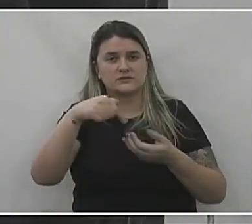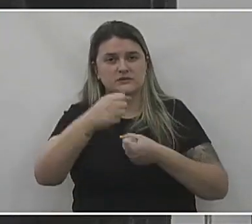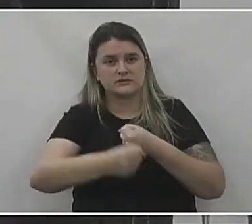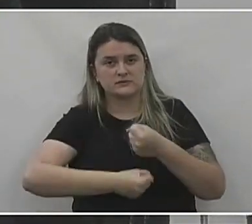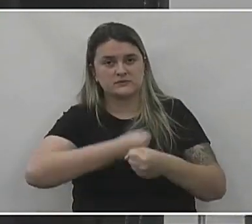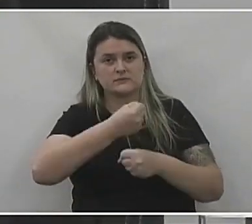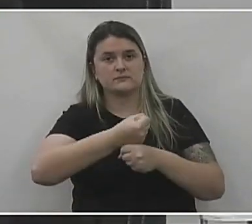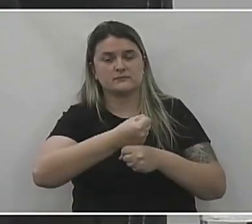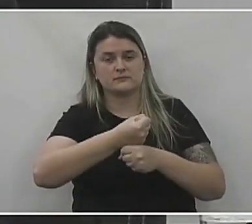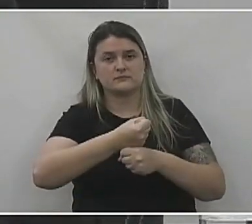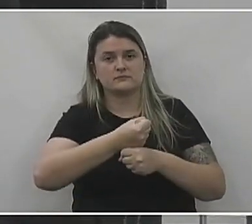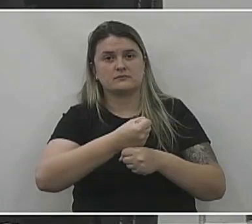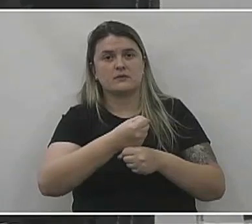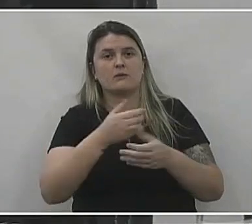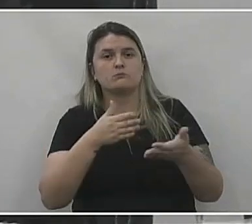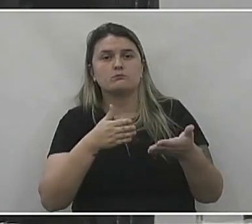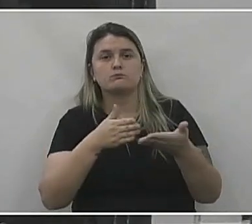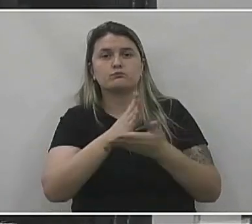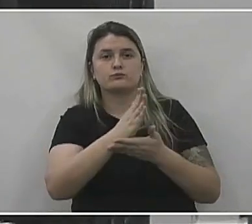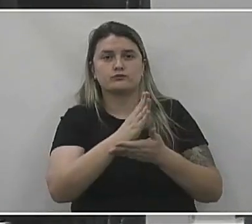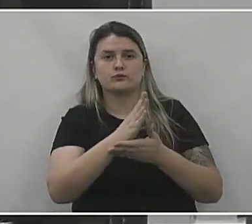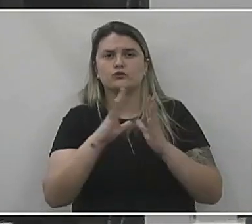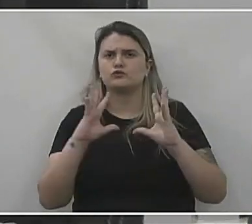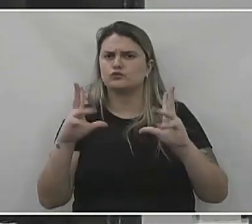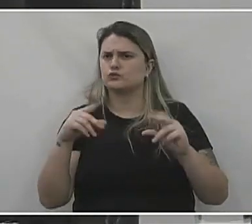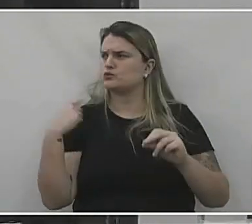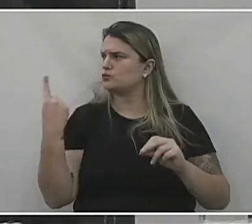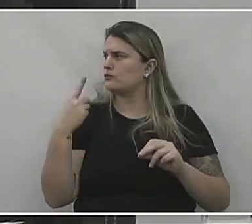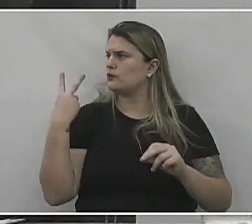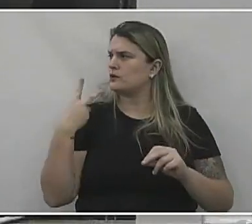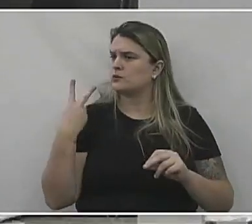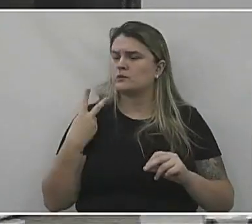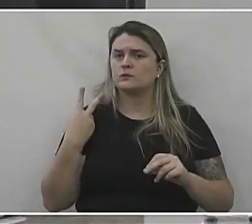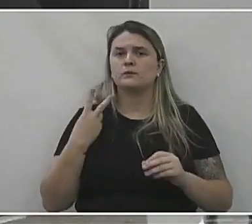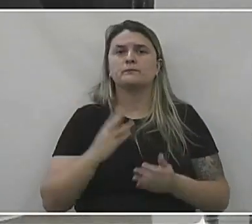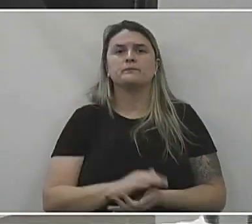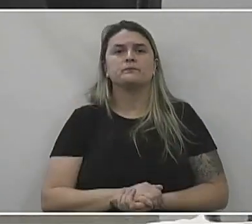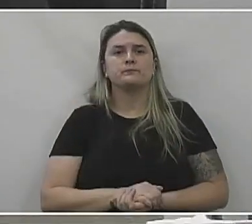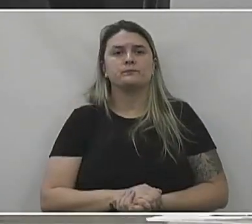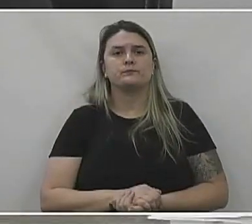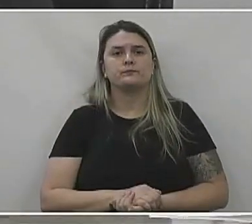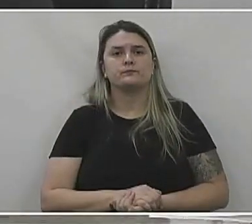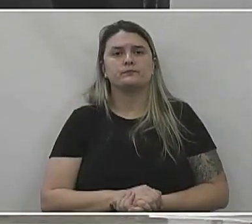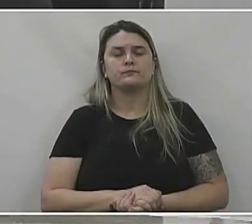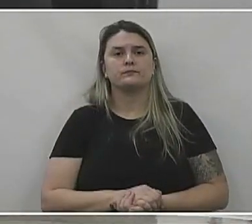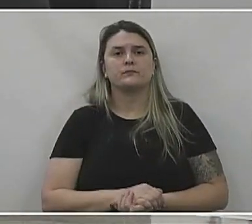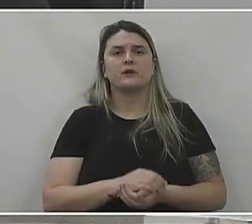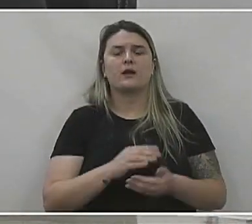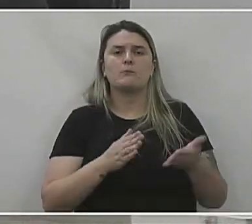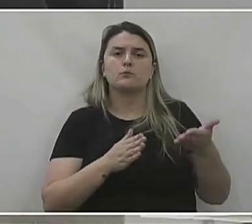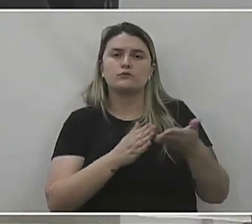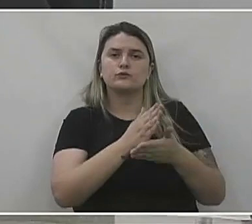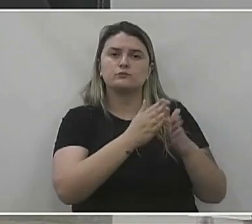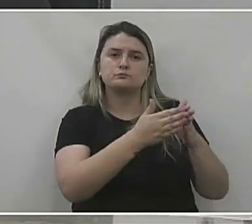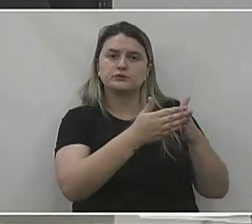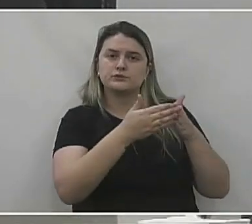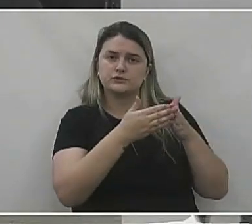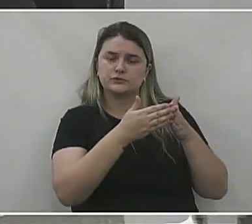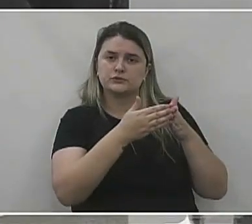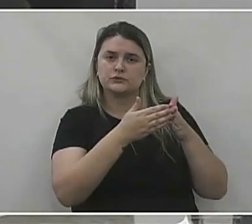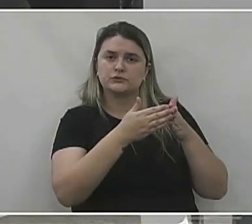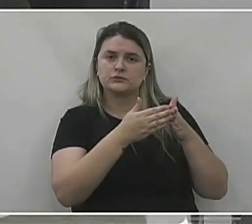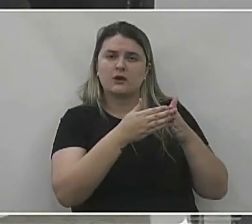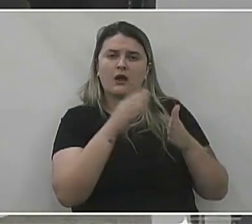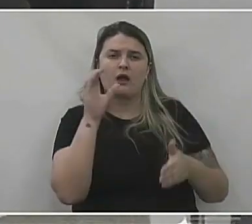foi aprovado por todos nós vereadores um requerimento solicitando